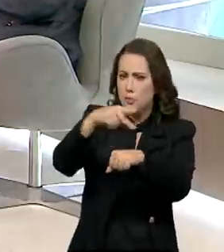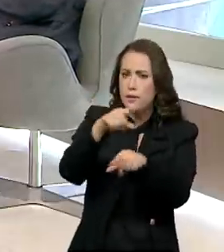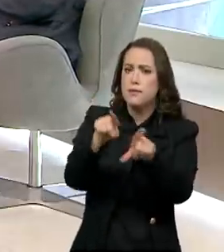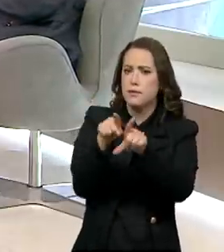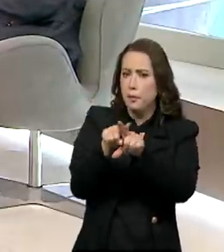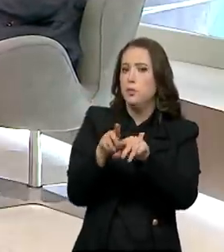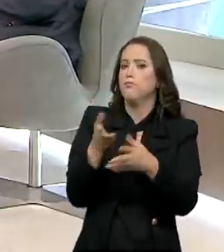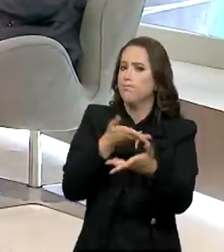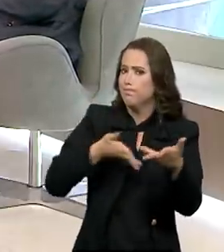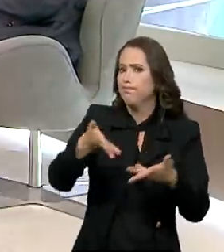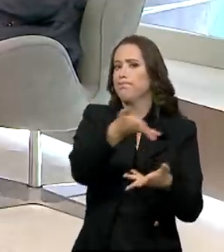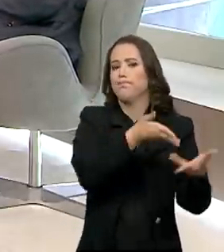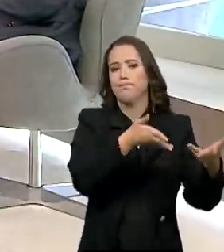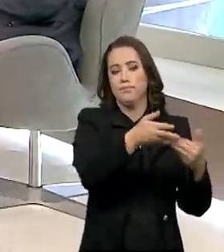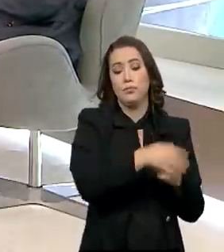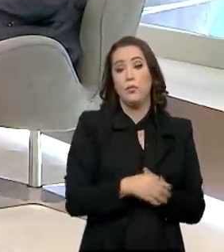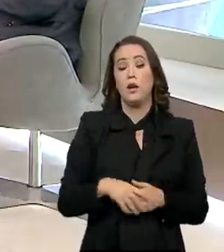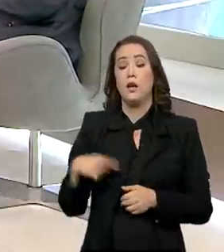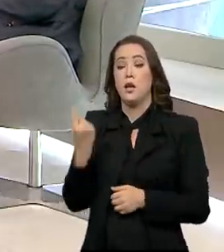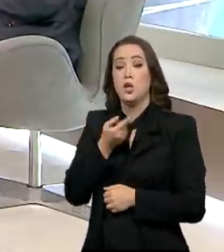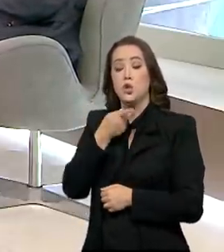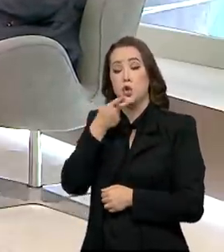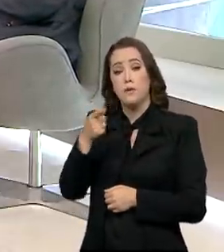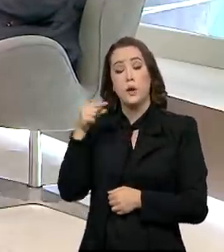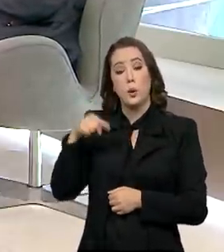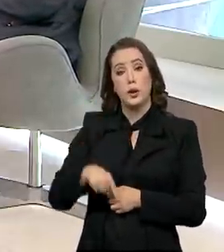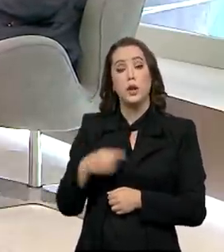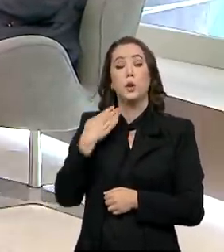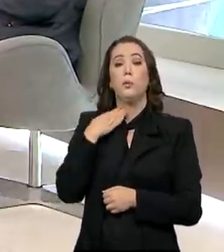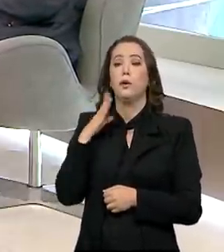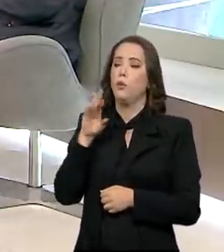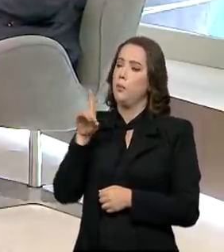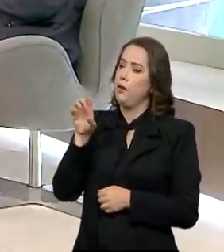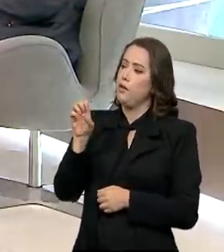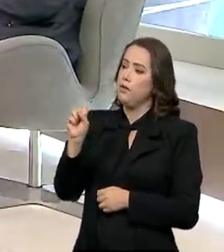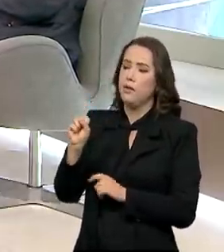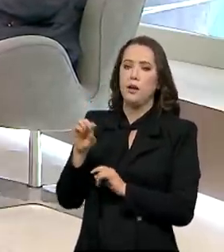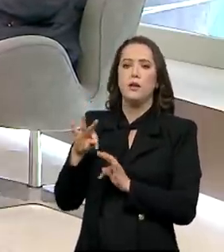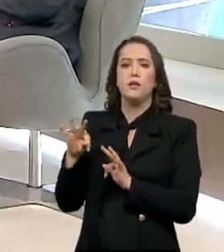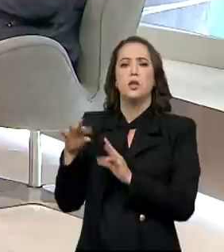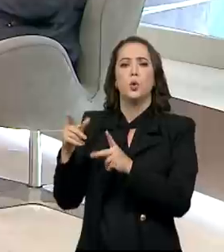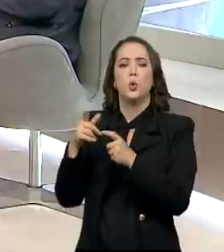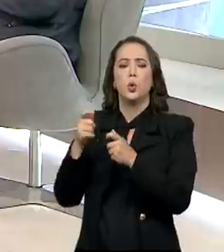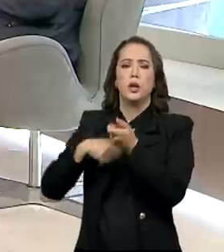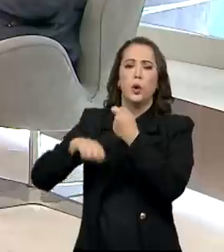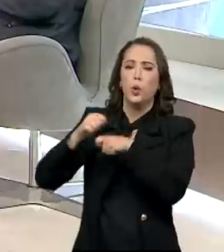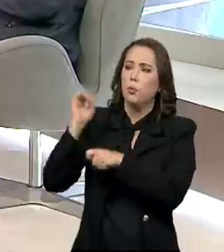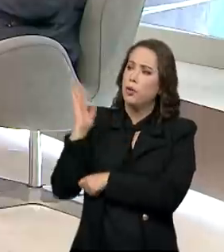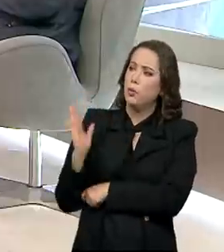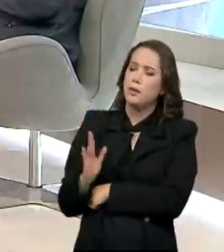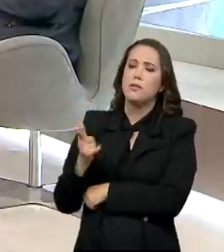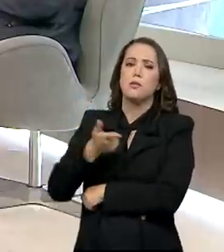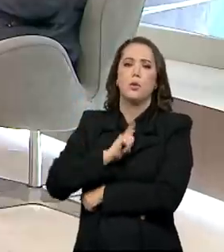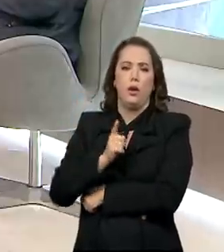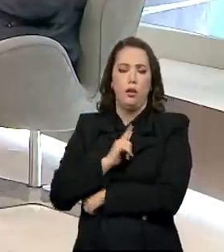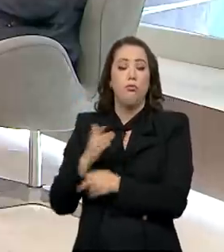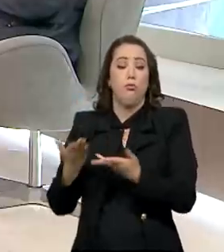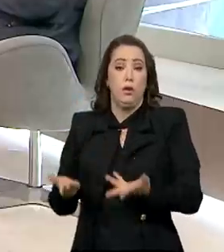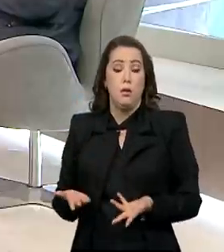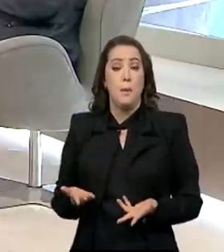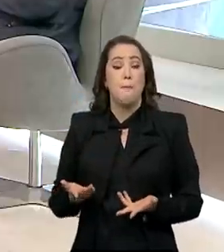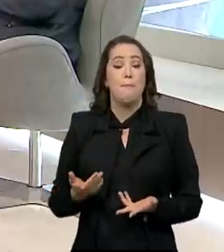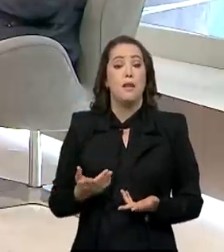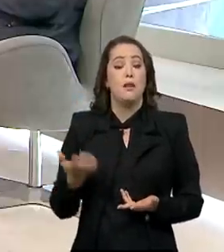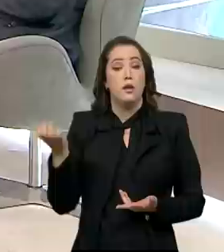abertura do programa aqui que o BNDES, ele está presente em toda a economia brasileira, em todos os segmentos da economia brasileira.